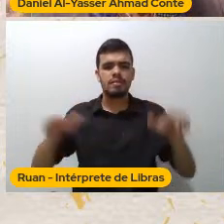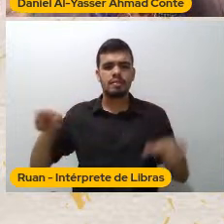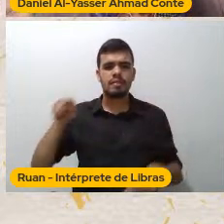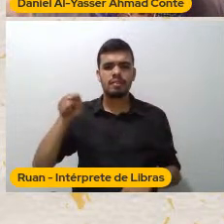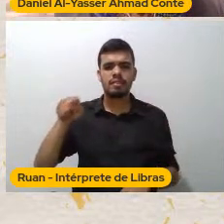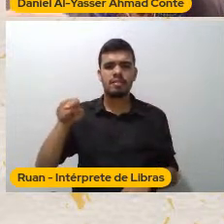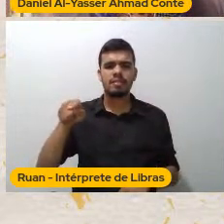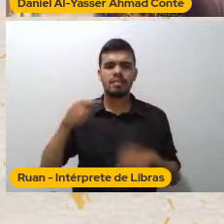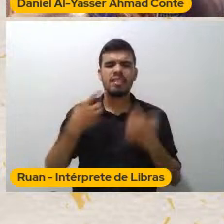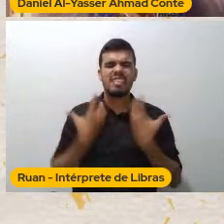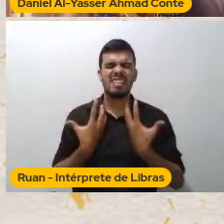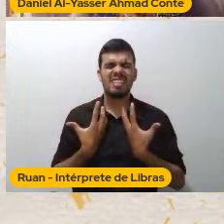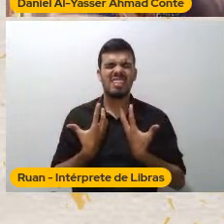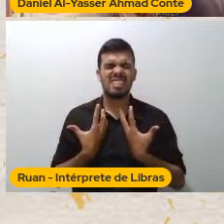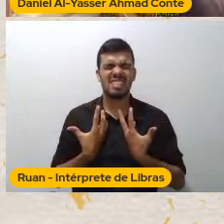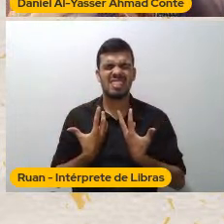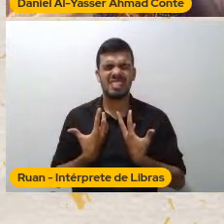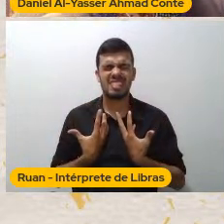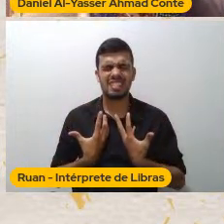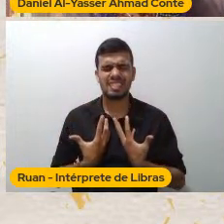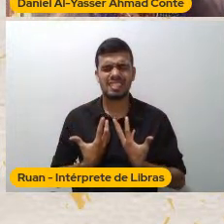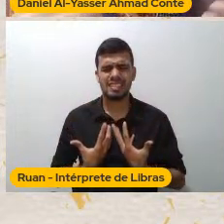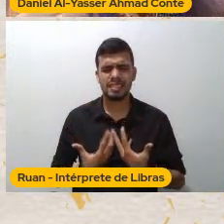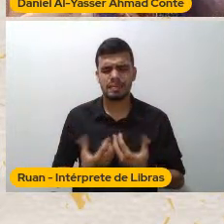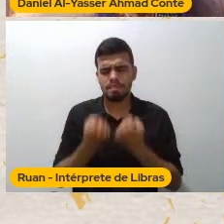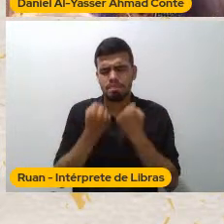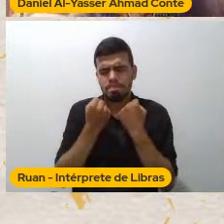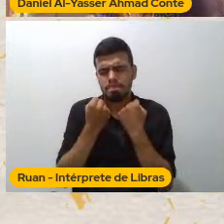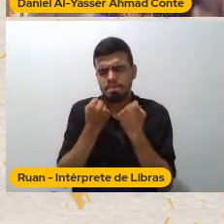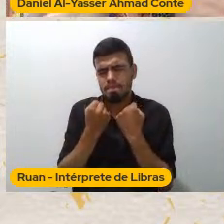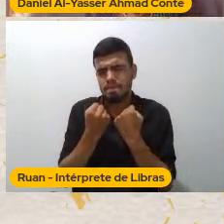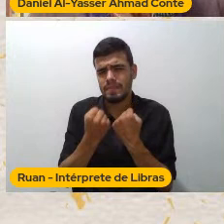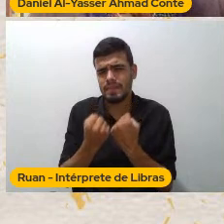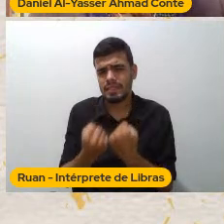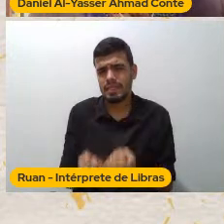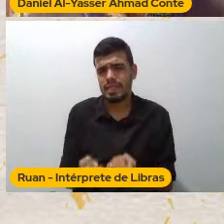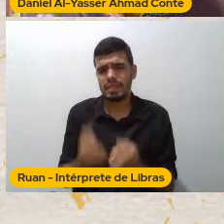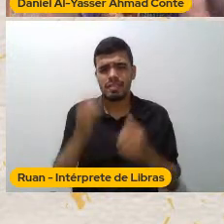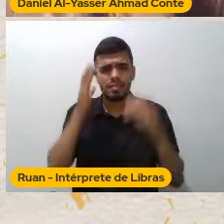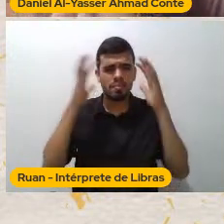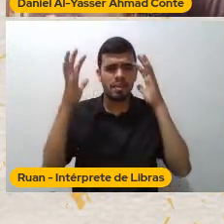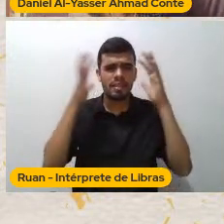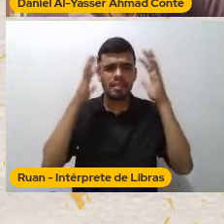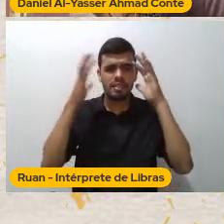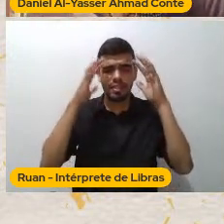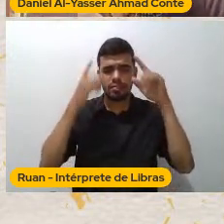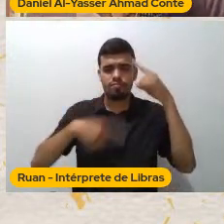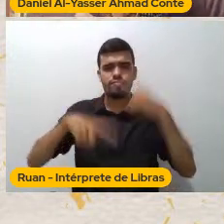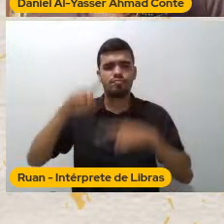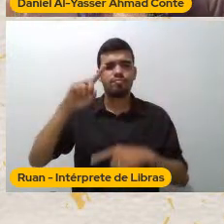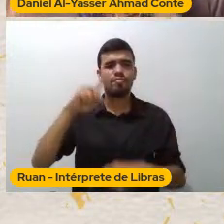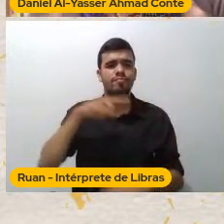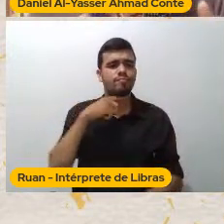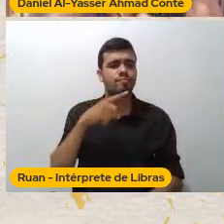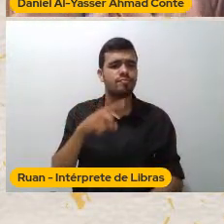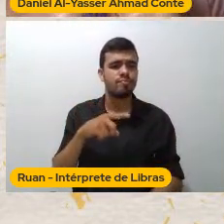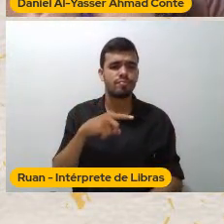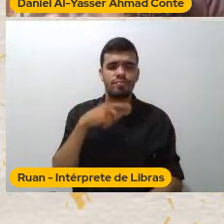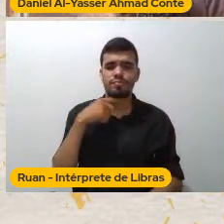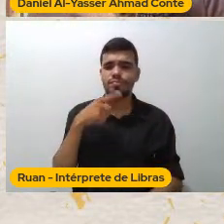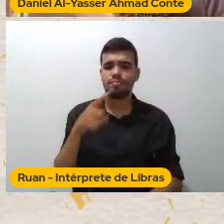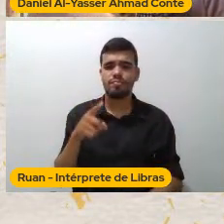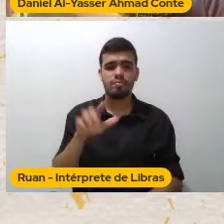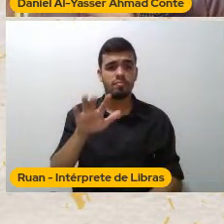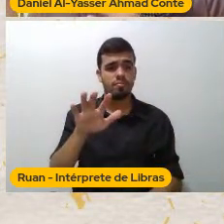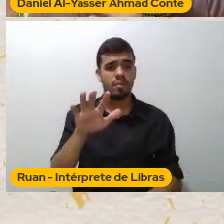Imaginária E ele não pode Ter uma redenção Essa redenção Ela vai vir Pela arte Ela vai